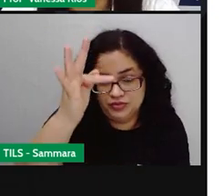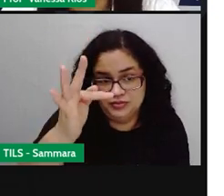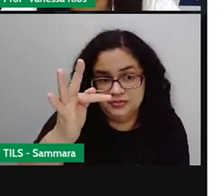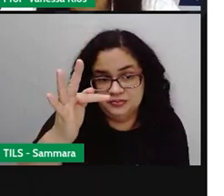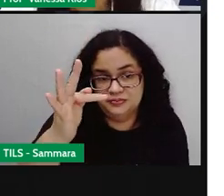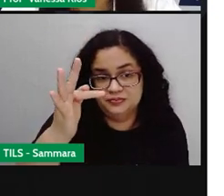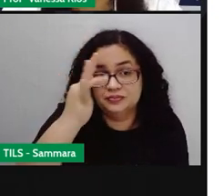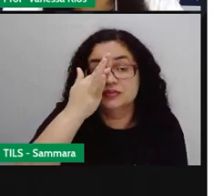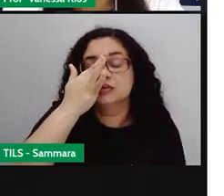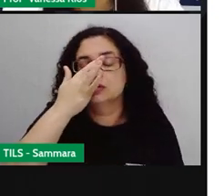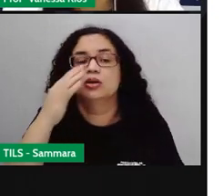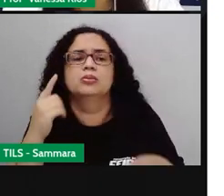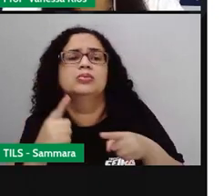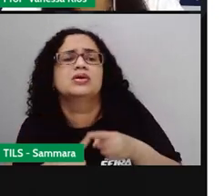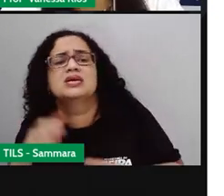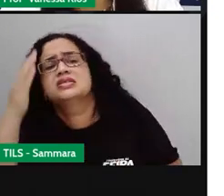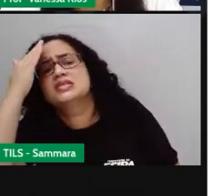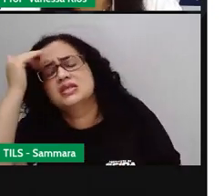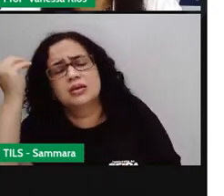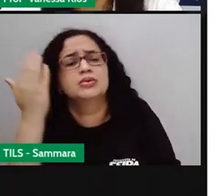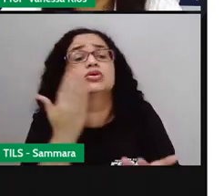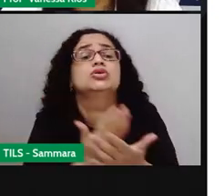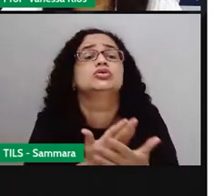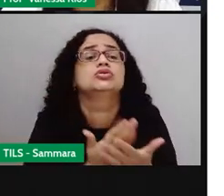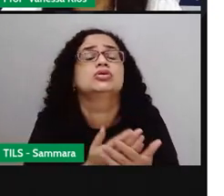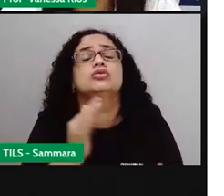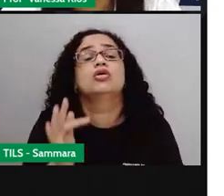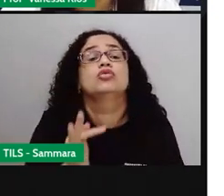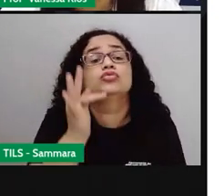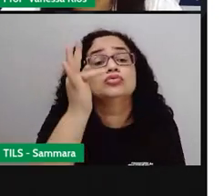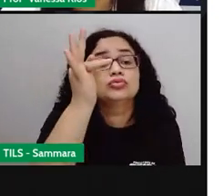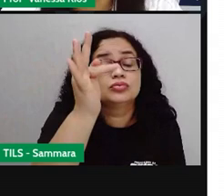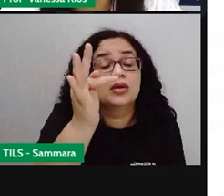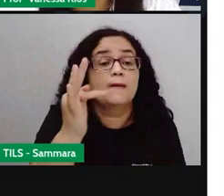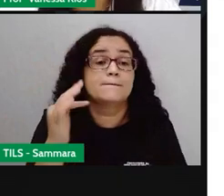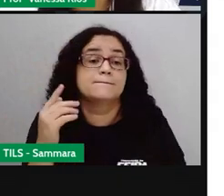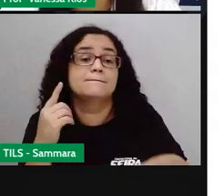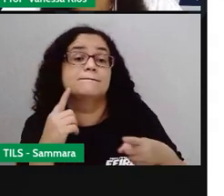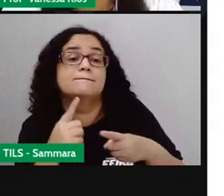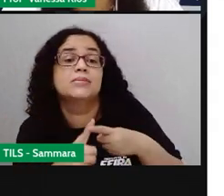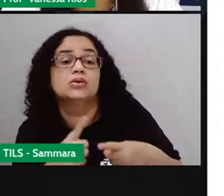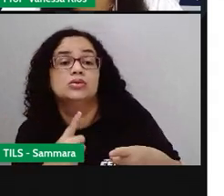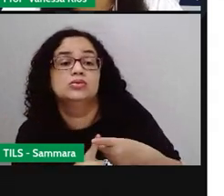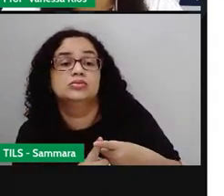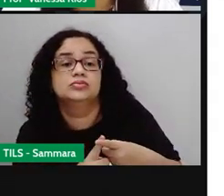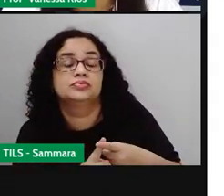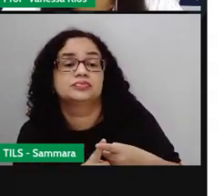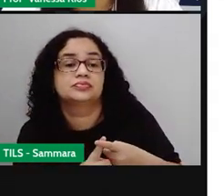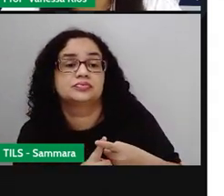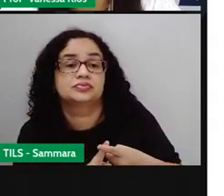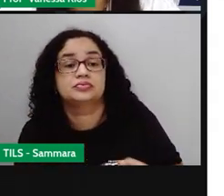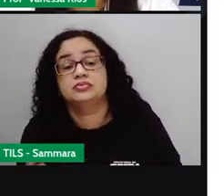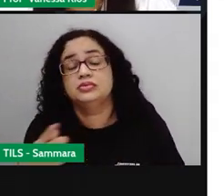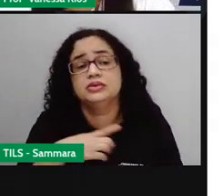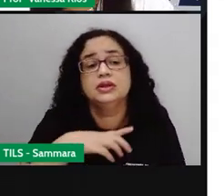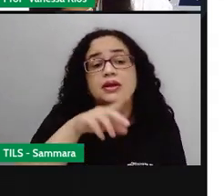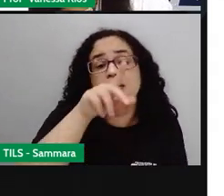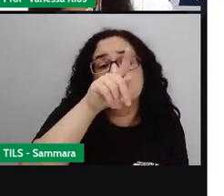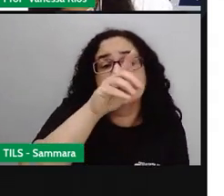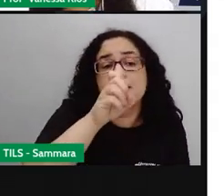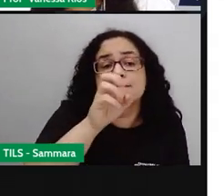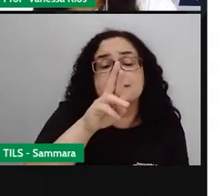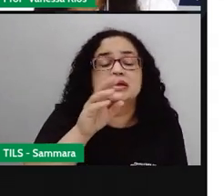futuro. Por que eu sei que estudará está no tempo futuro? Porque está indicando algo que Pedro ainda